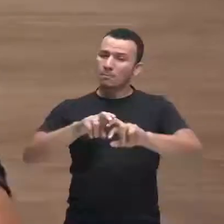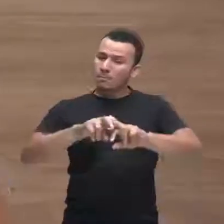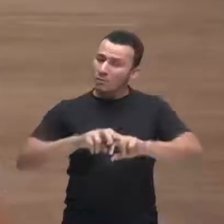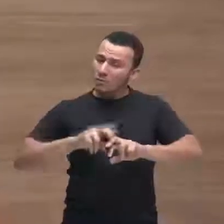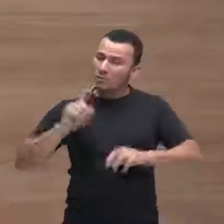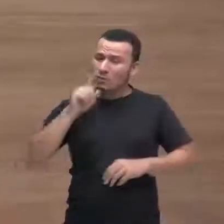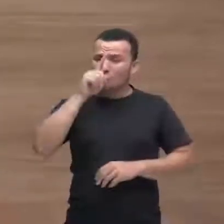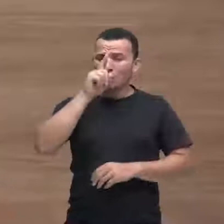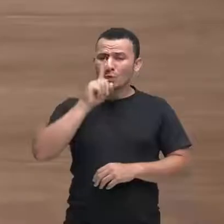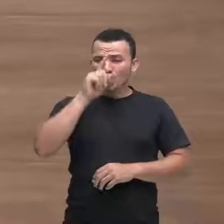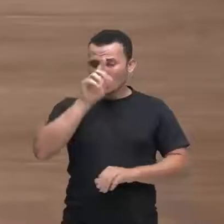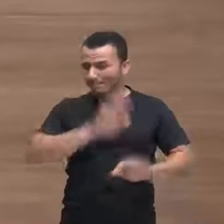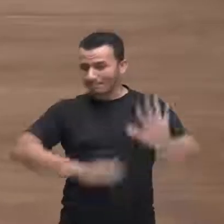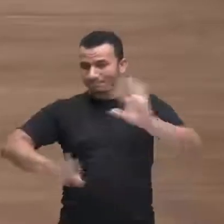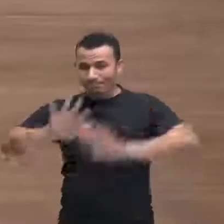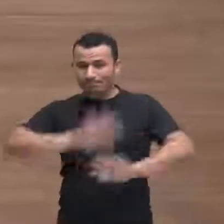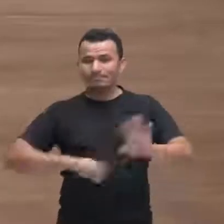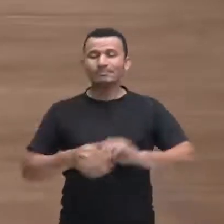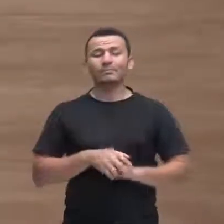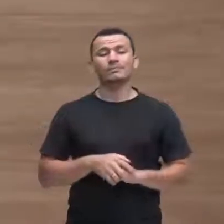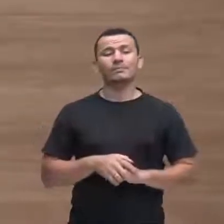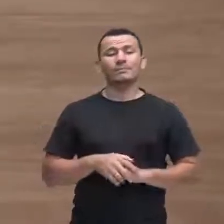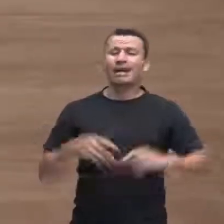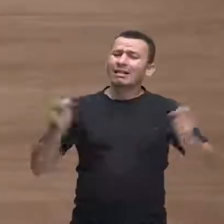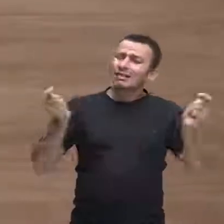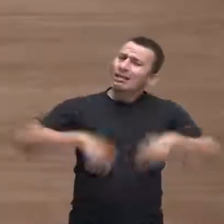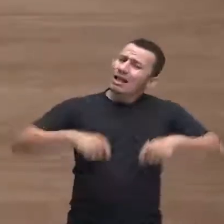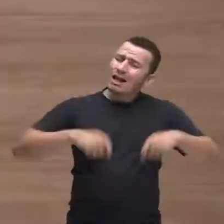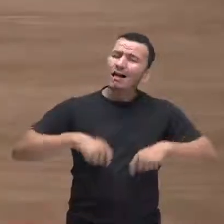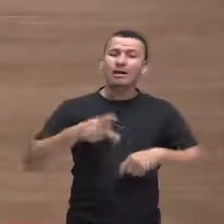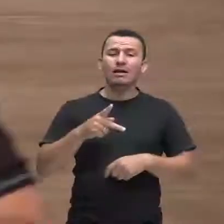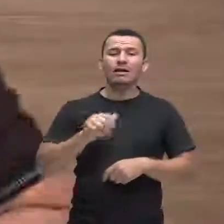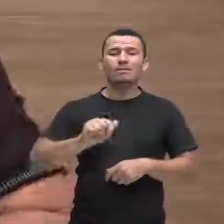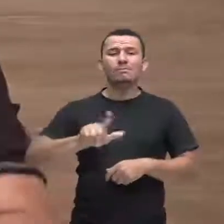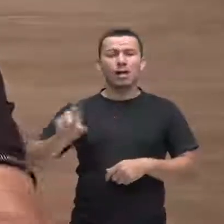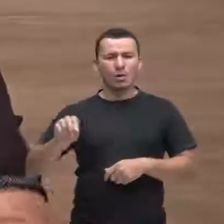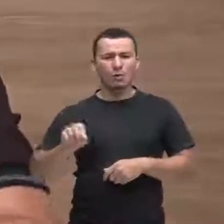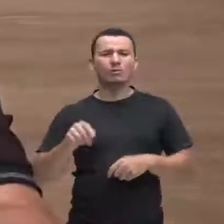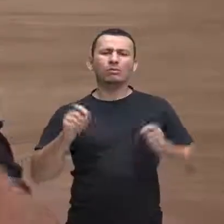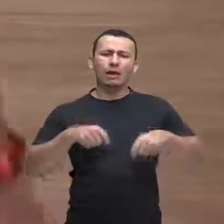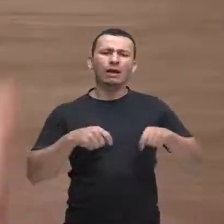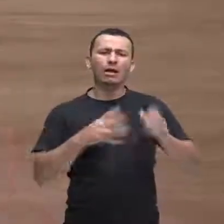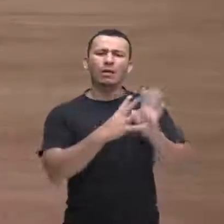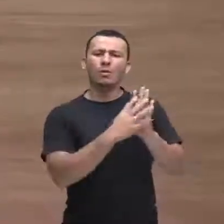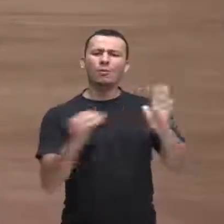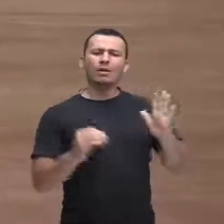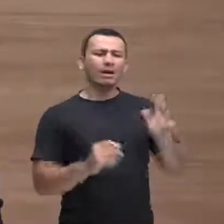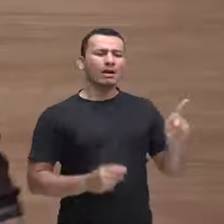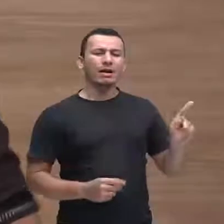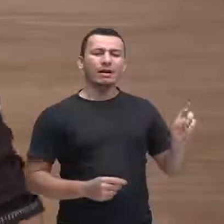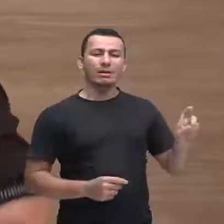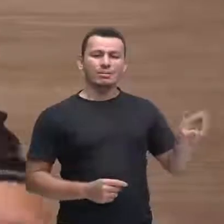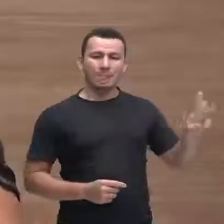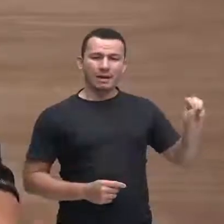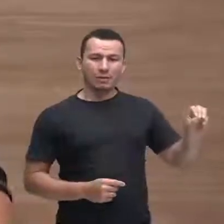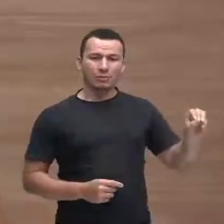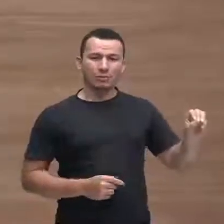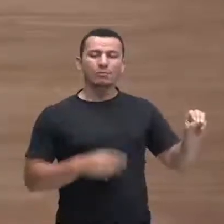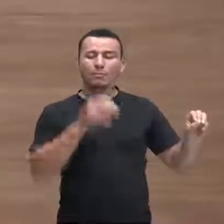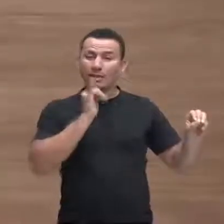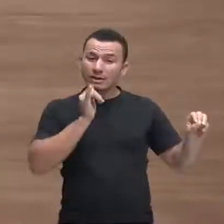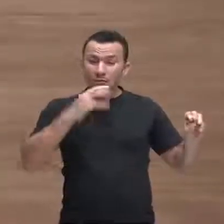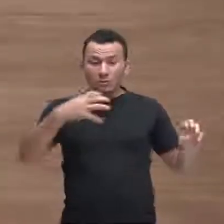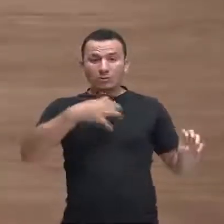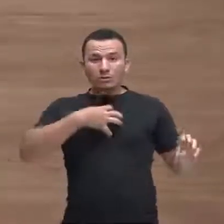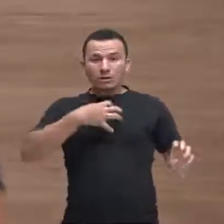o Paulo poderia fazer como Alfredo o Paulo poderia dada a dimensão desse sentimento poderia